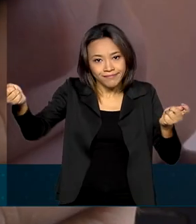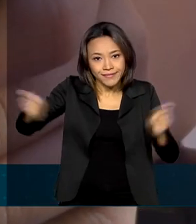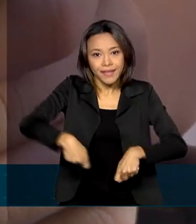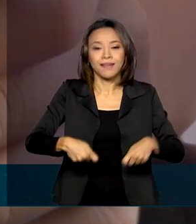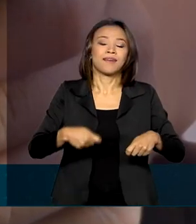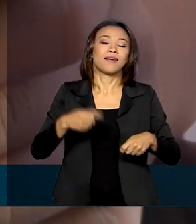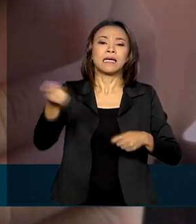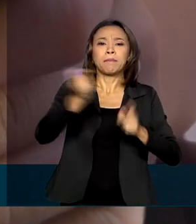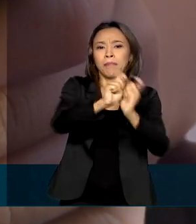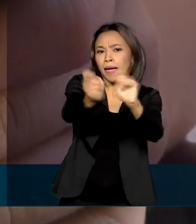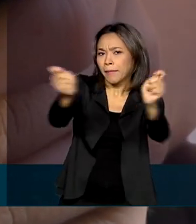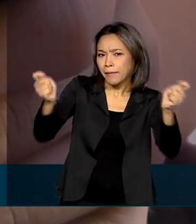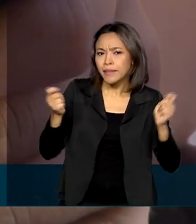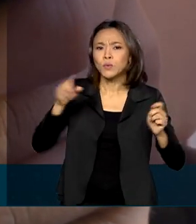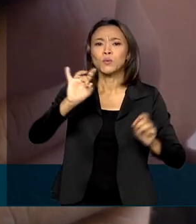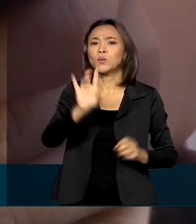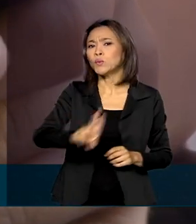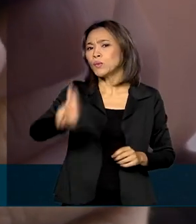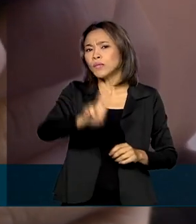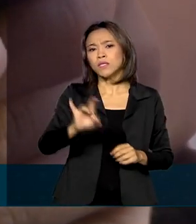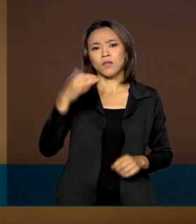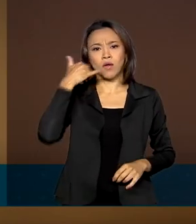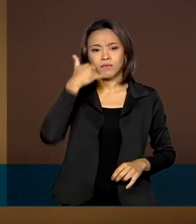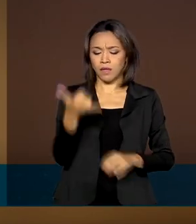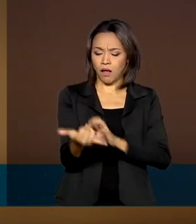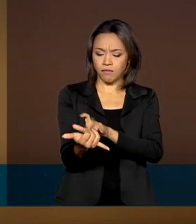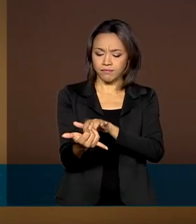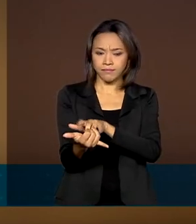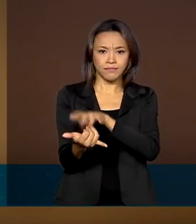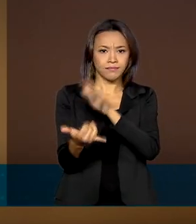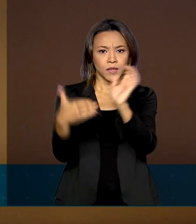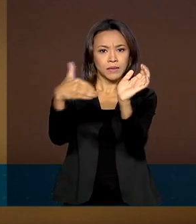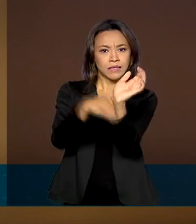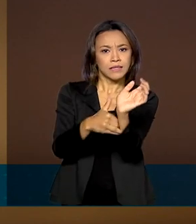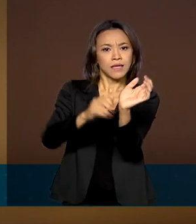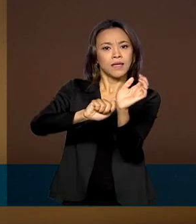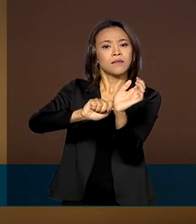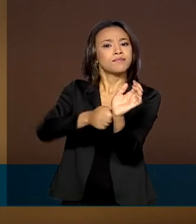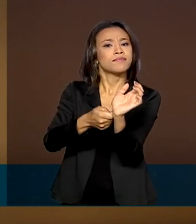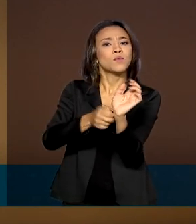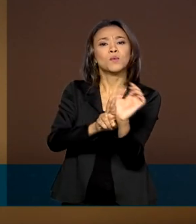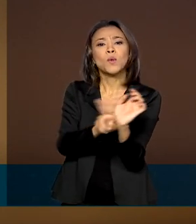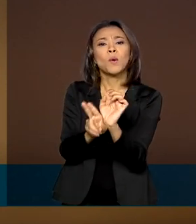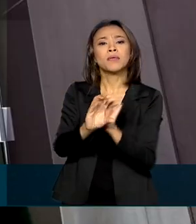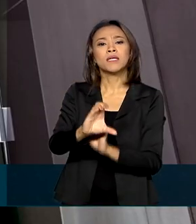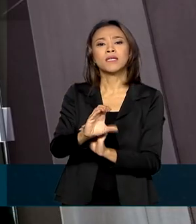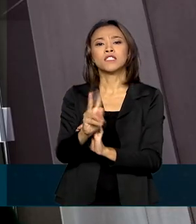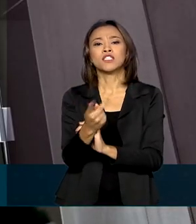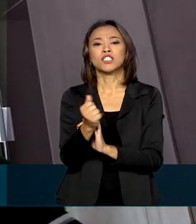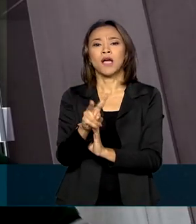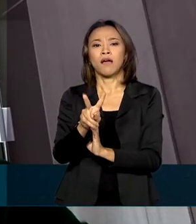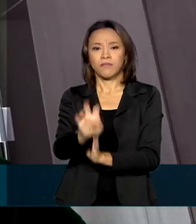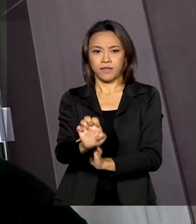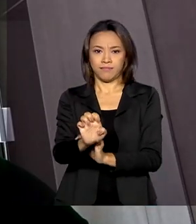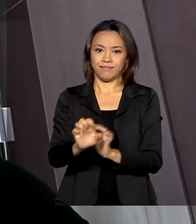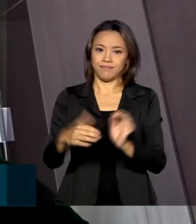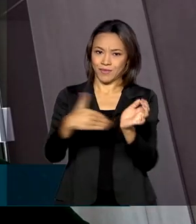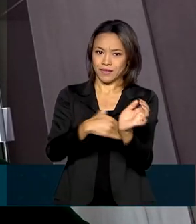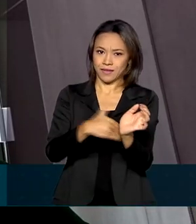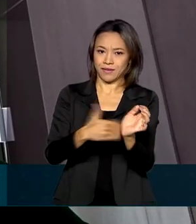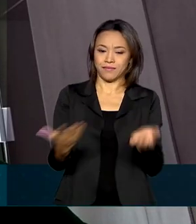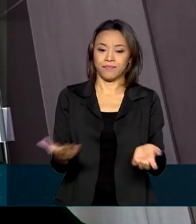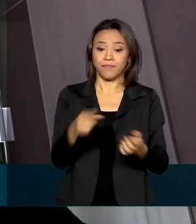pagamentos usando apenas o celular e uma senha chamada de chave. É como se fosse um